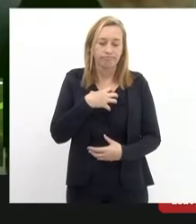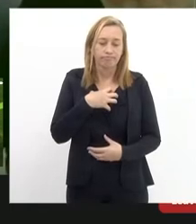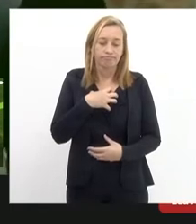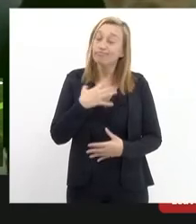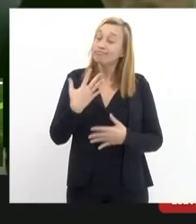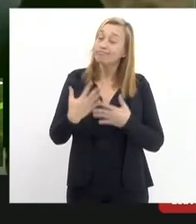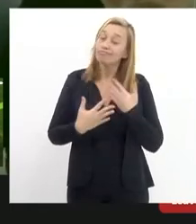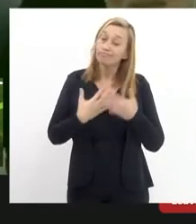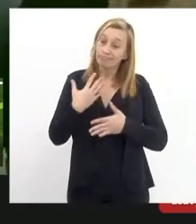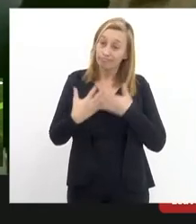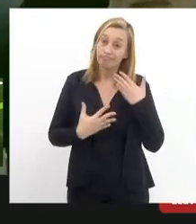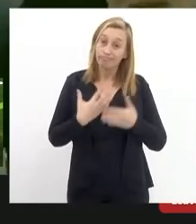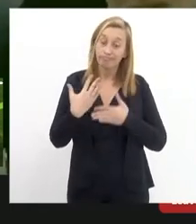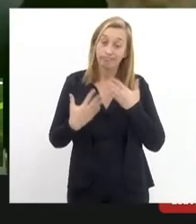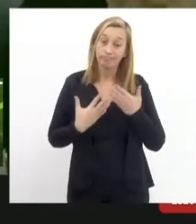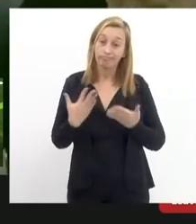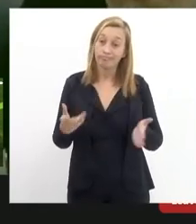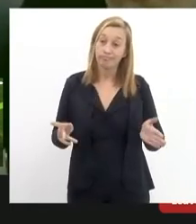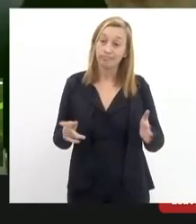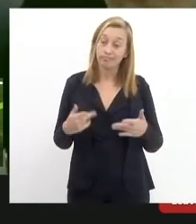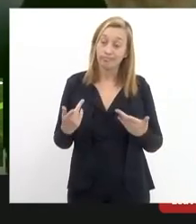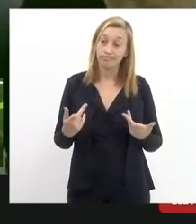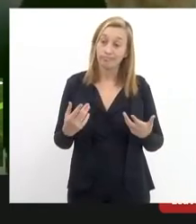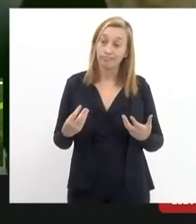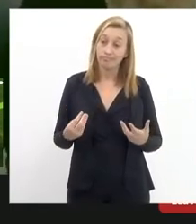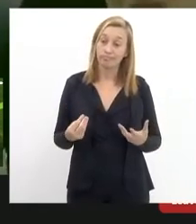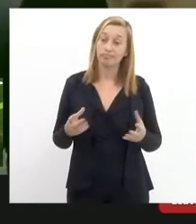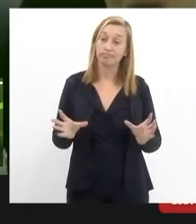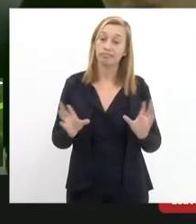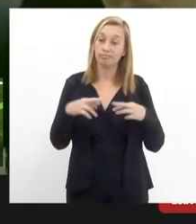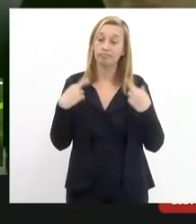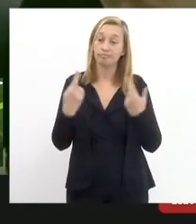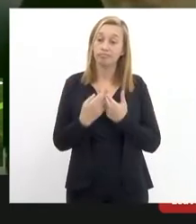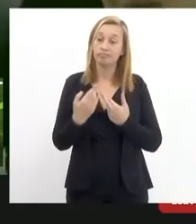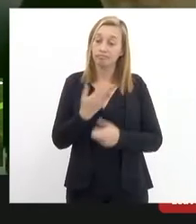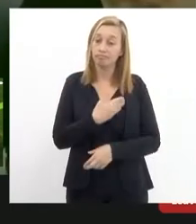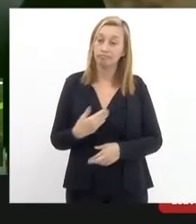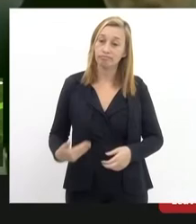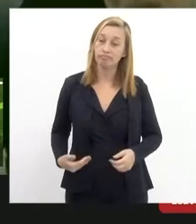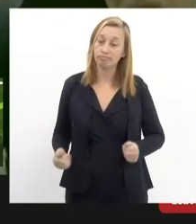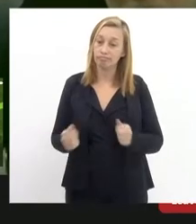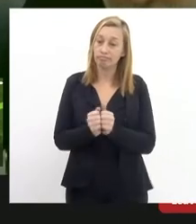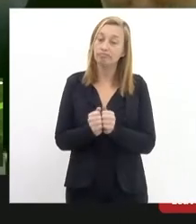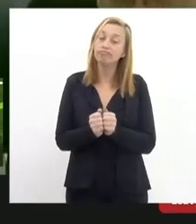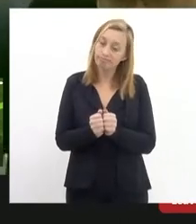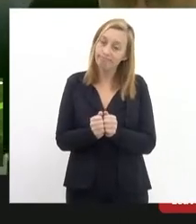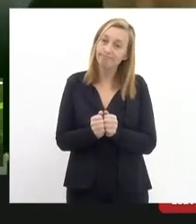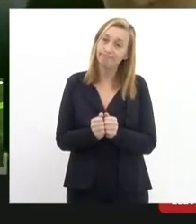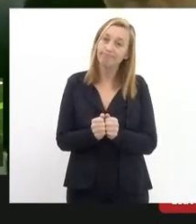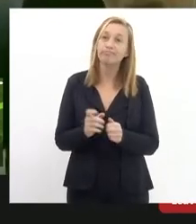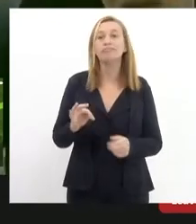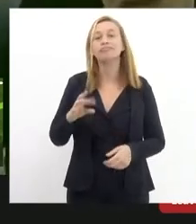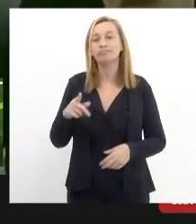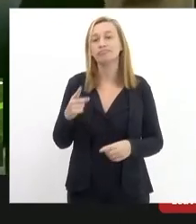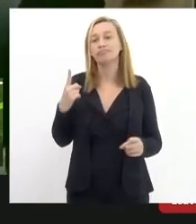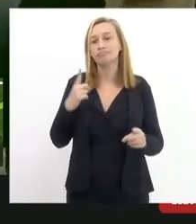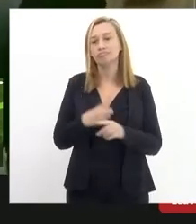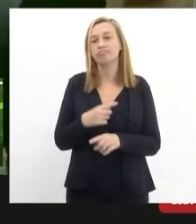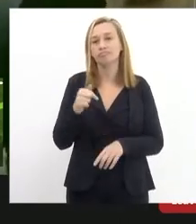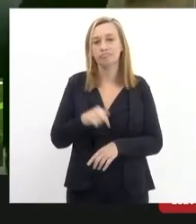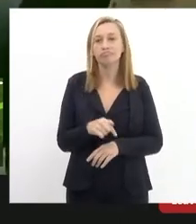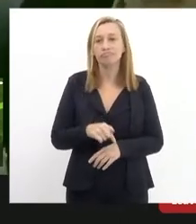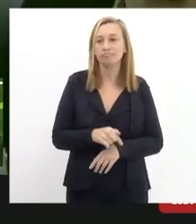entusiasmado em participar dessa audiência pública considerando a nossa participação e tudo que estamos encontrando aqui